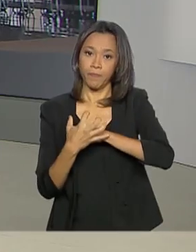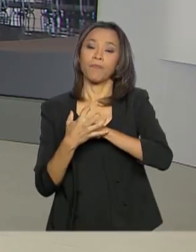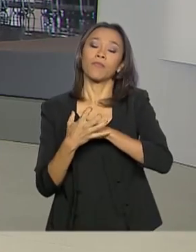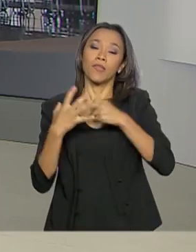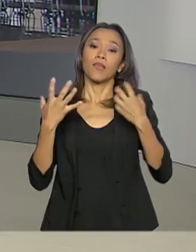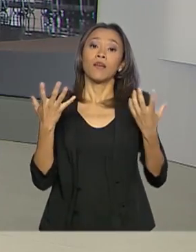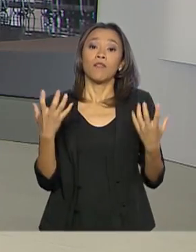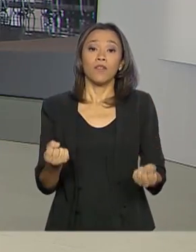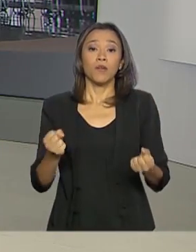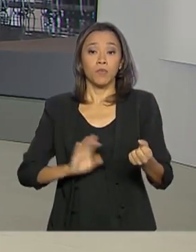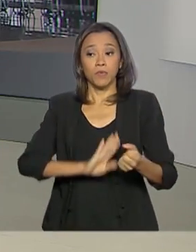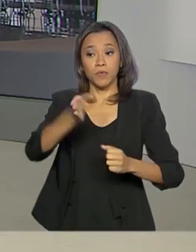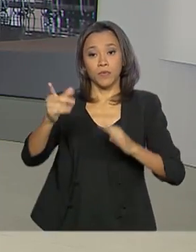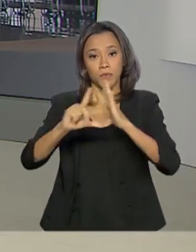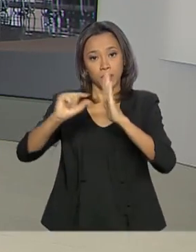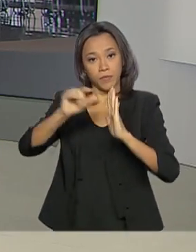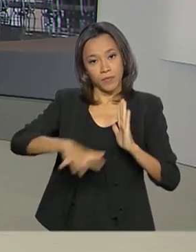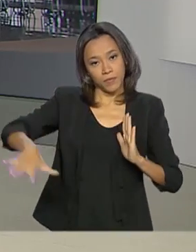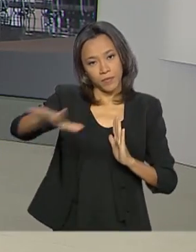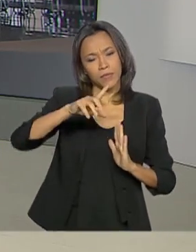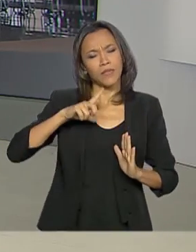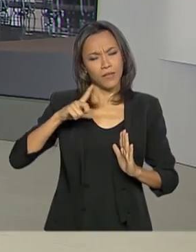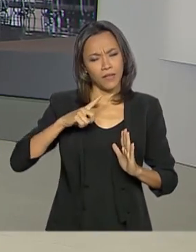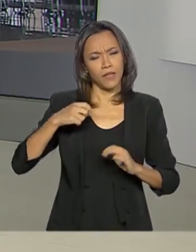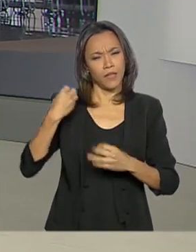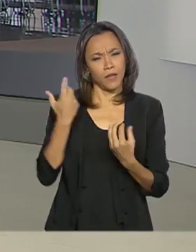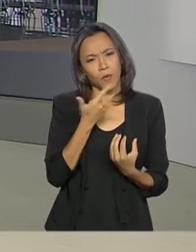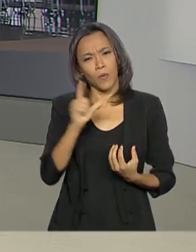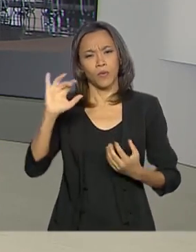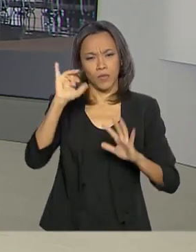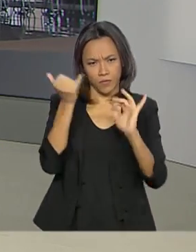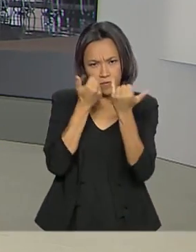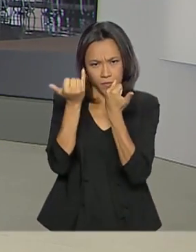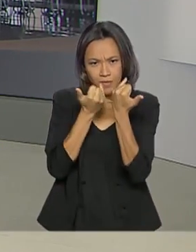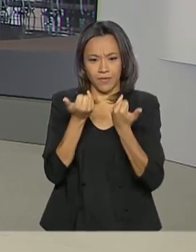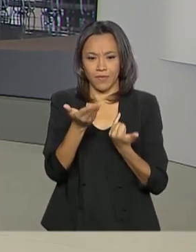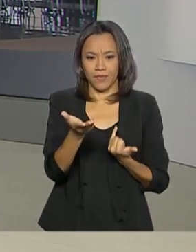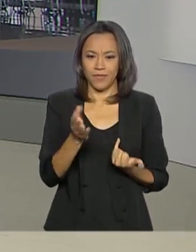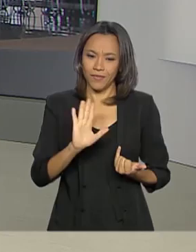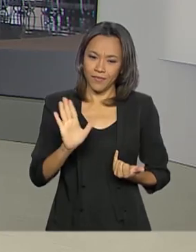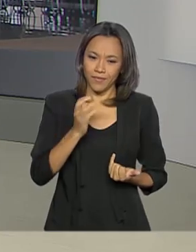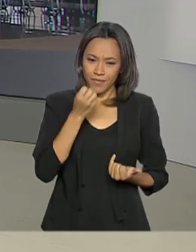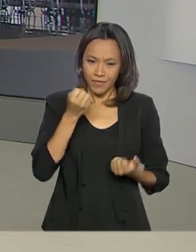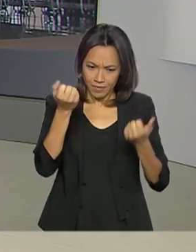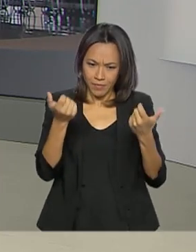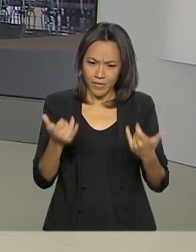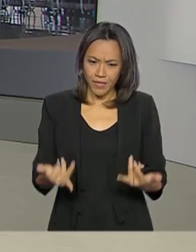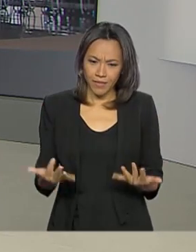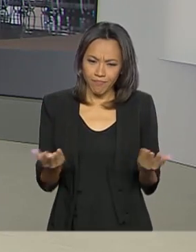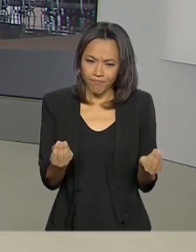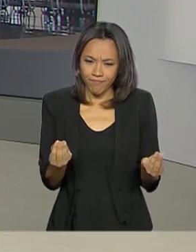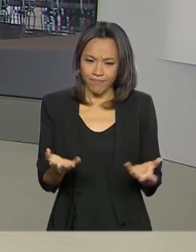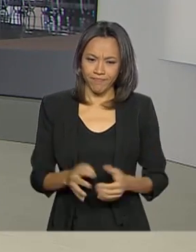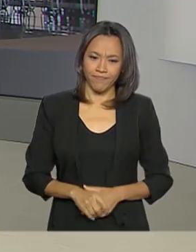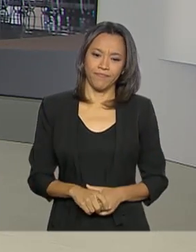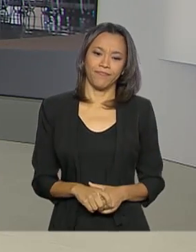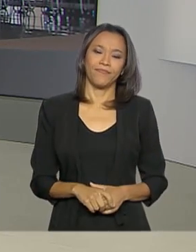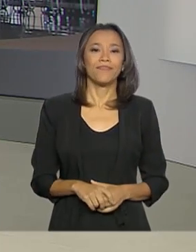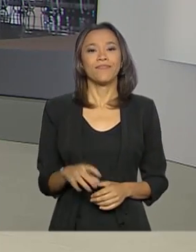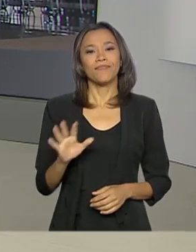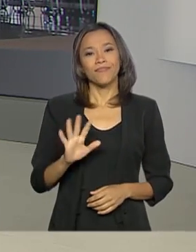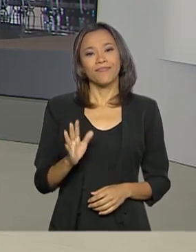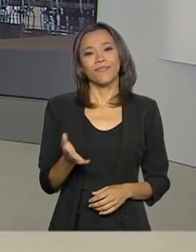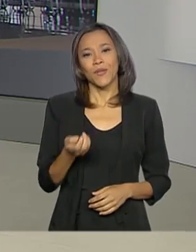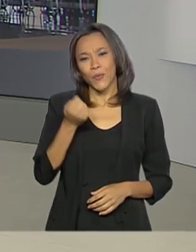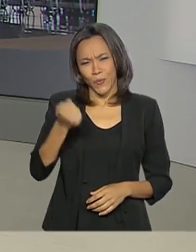Planalto, Luciana Colares de Holanda tem outras informações. Olá, Luciana, conta pra gente. Oi, Roberto,